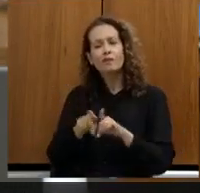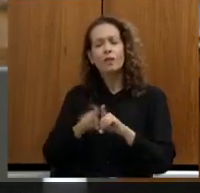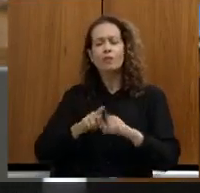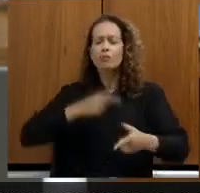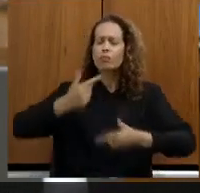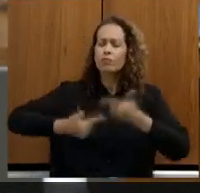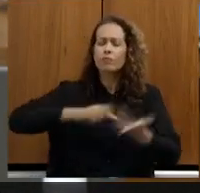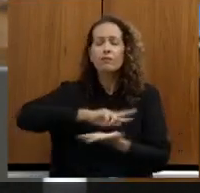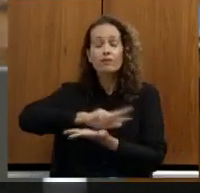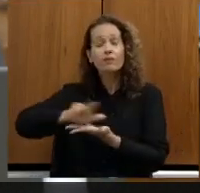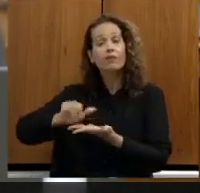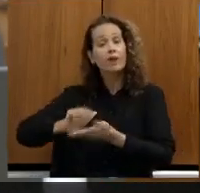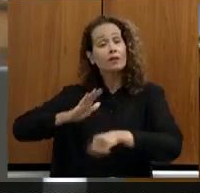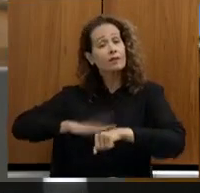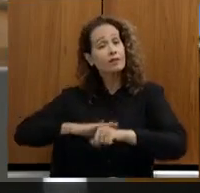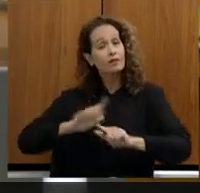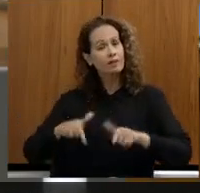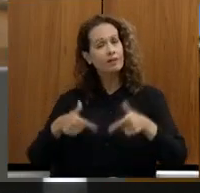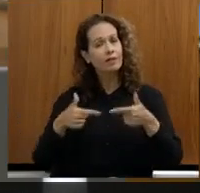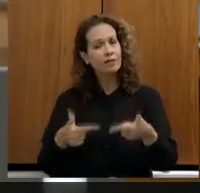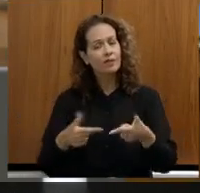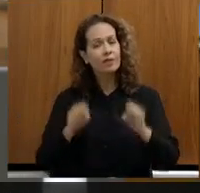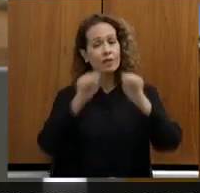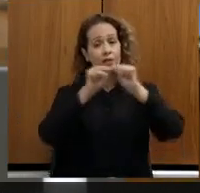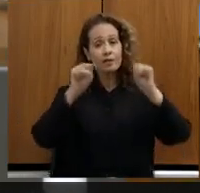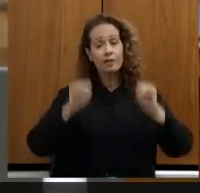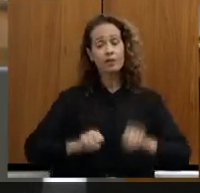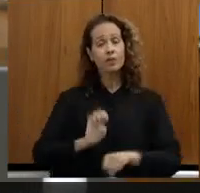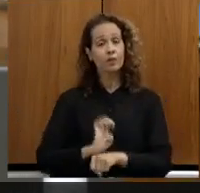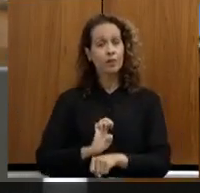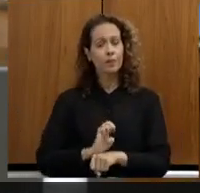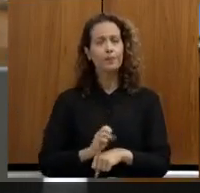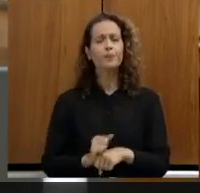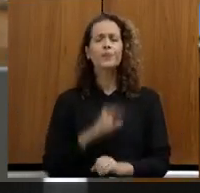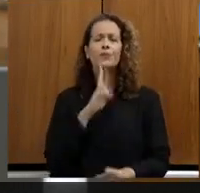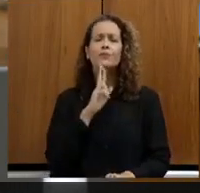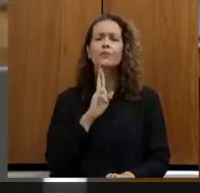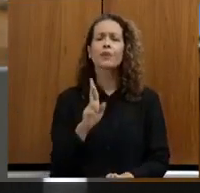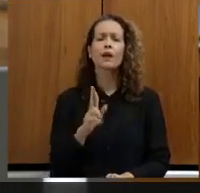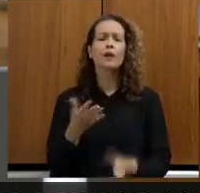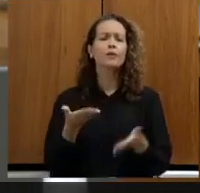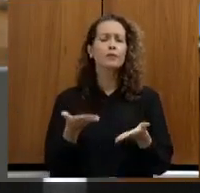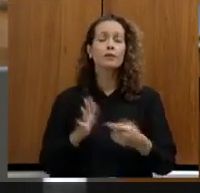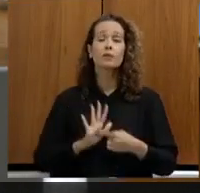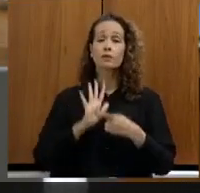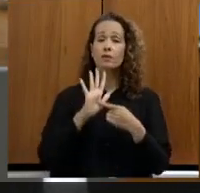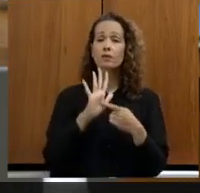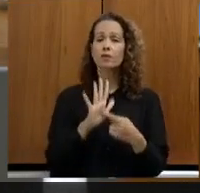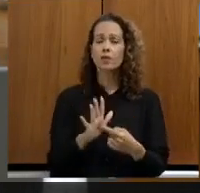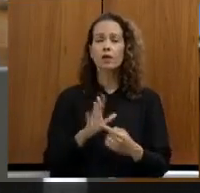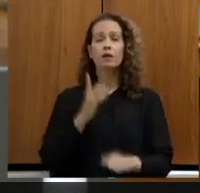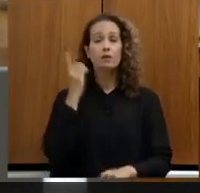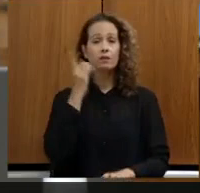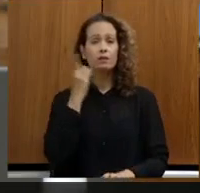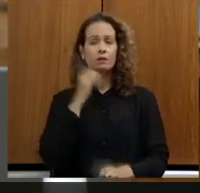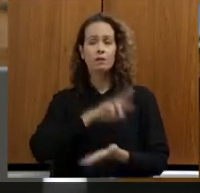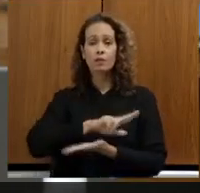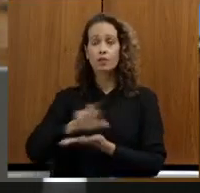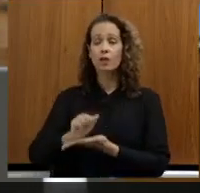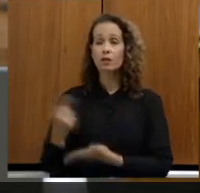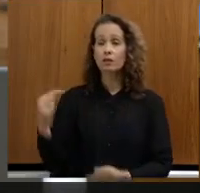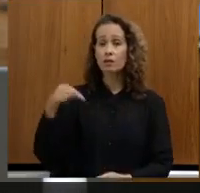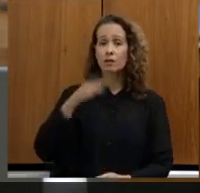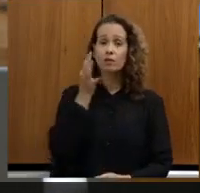realizados por este sistema estadual e os resultados aqui apresentados deputados aqui